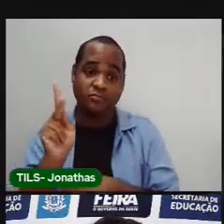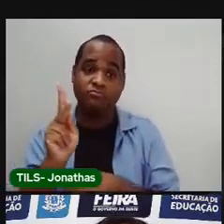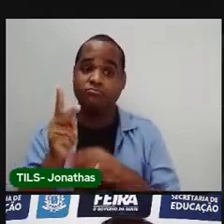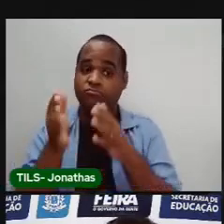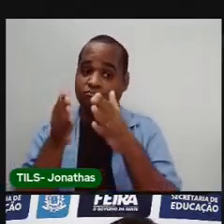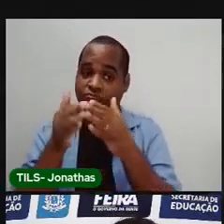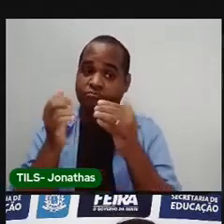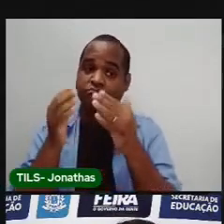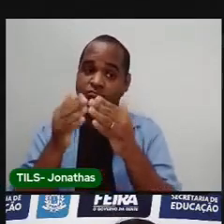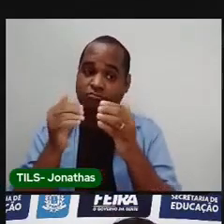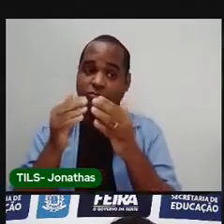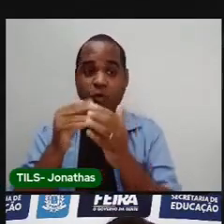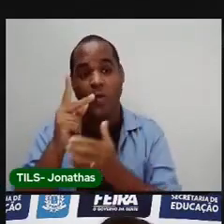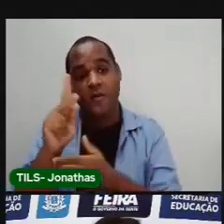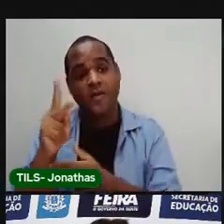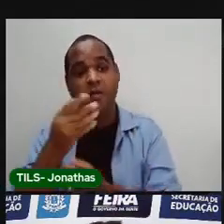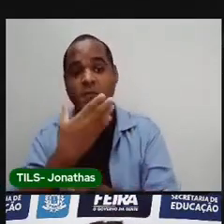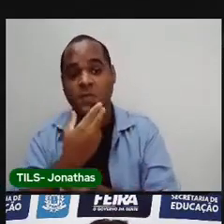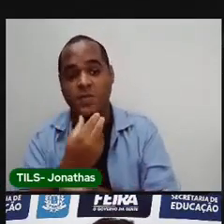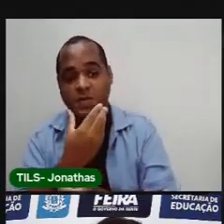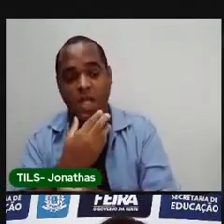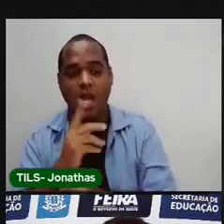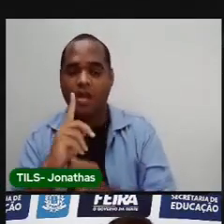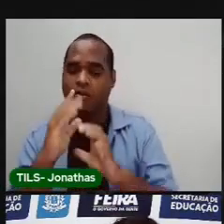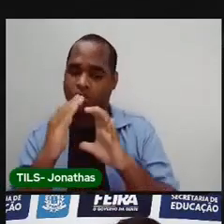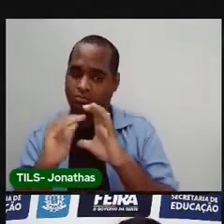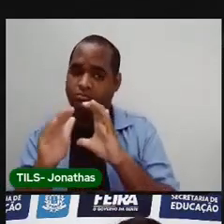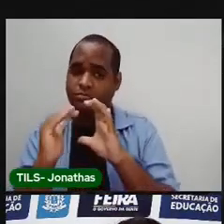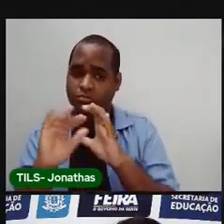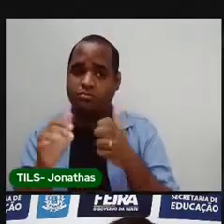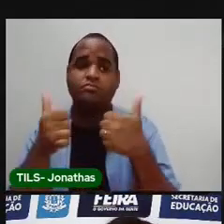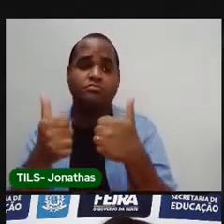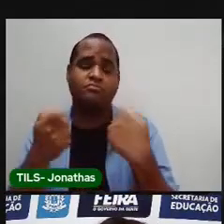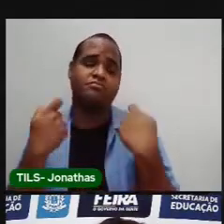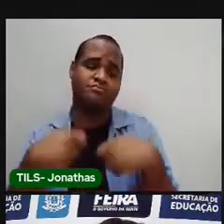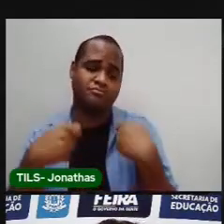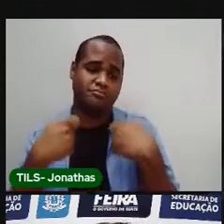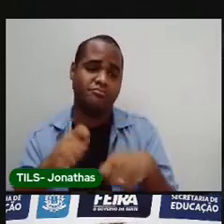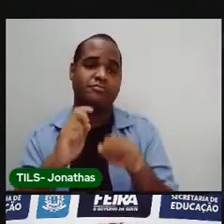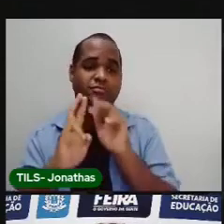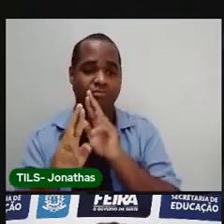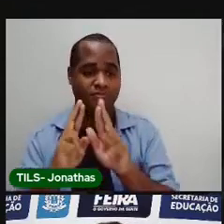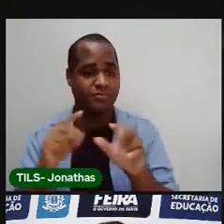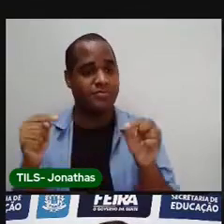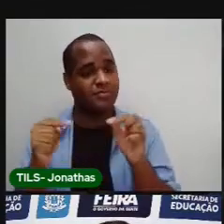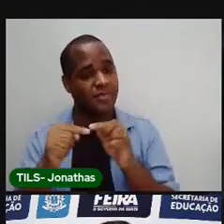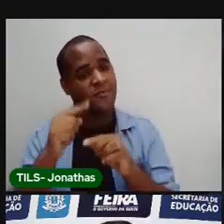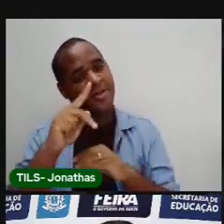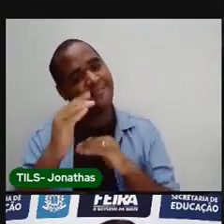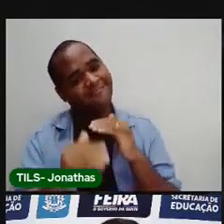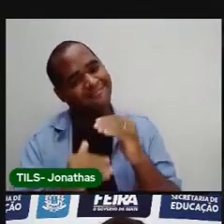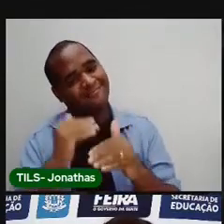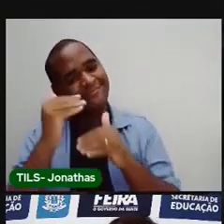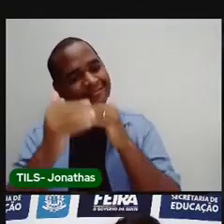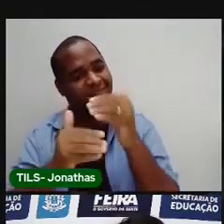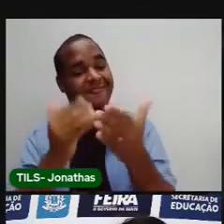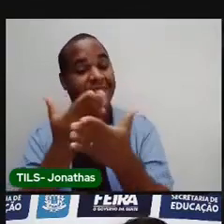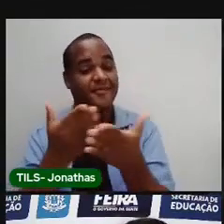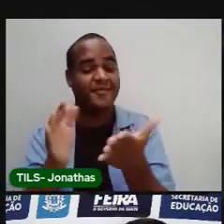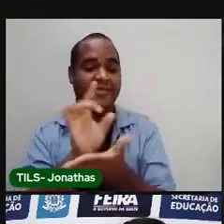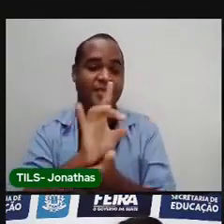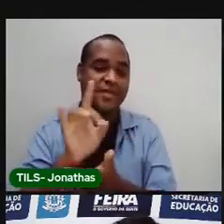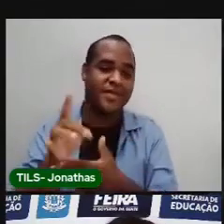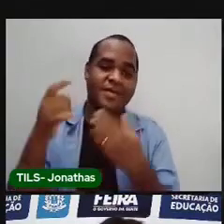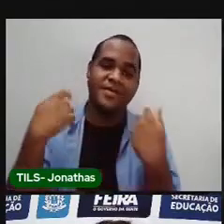professora ou seu professor encaminhar para você. Isso faz parte do nosso percurso. E